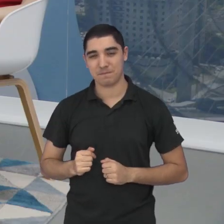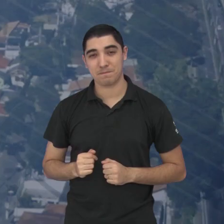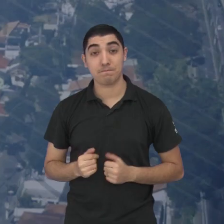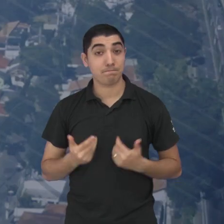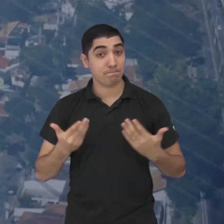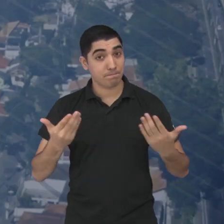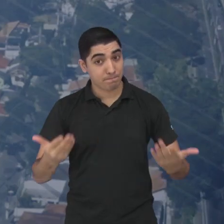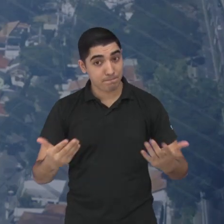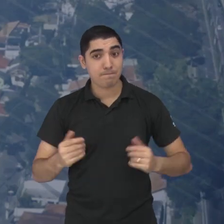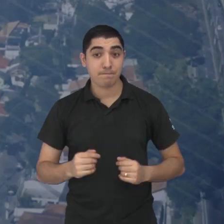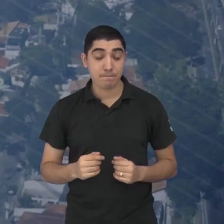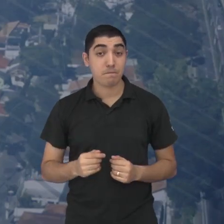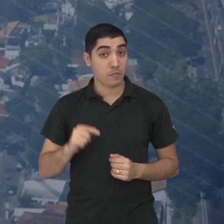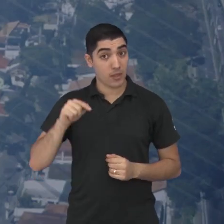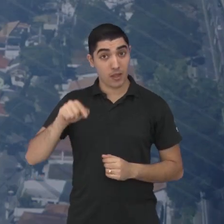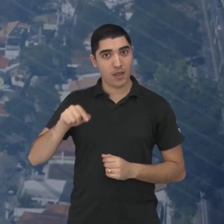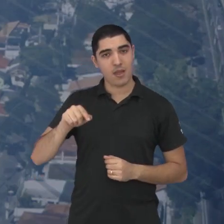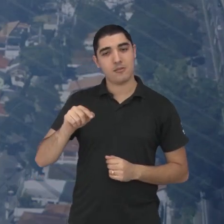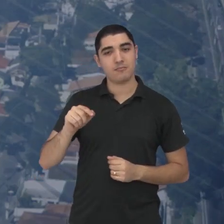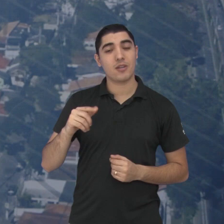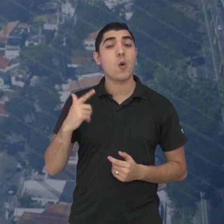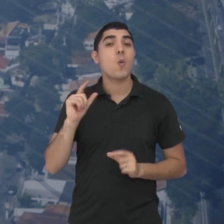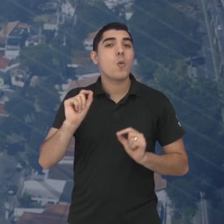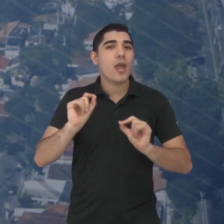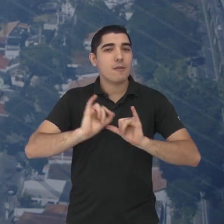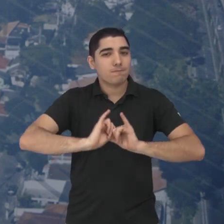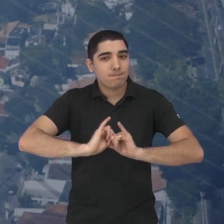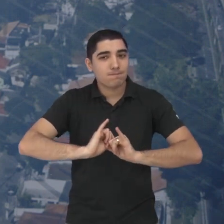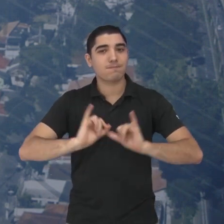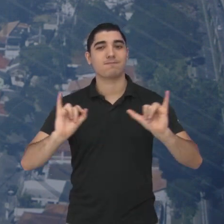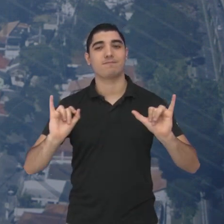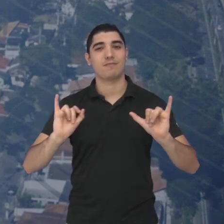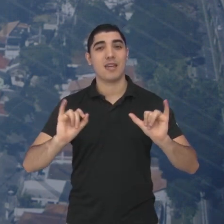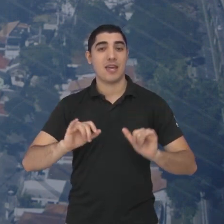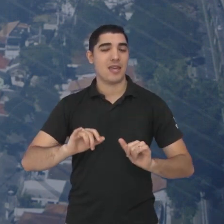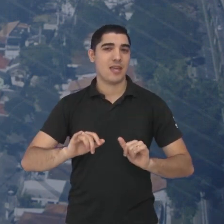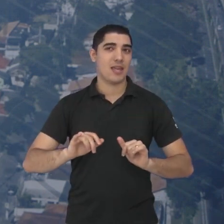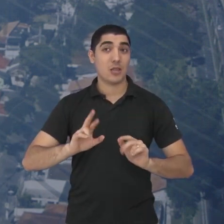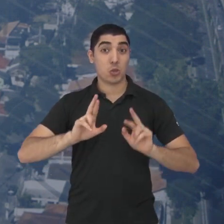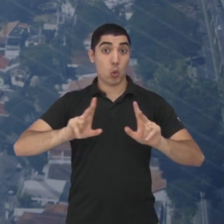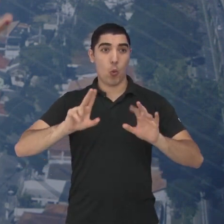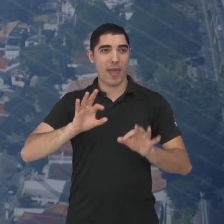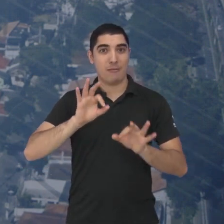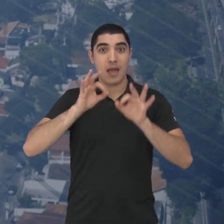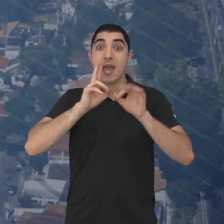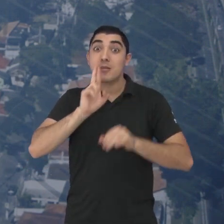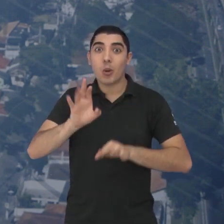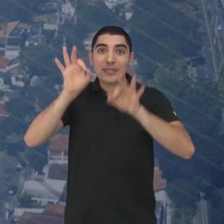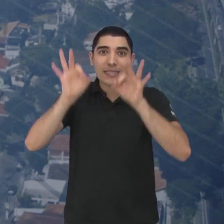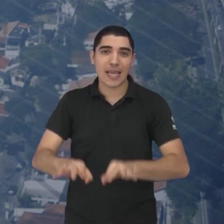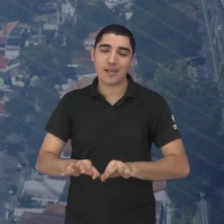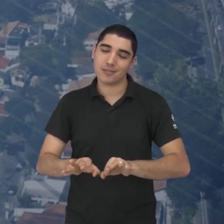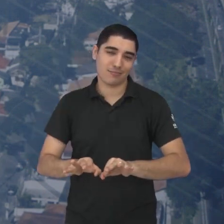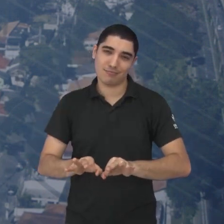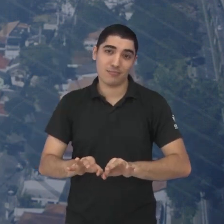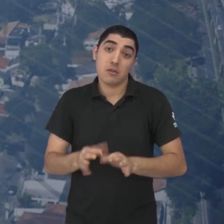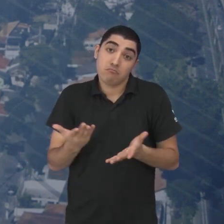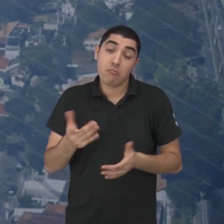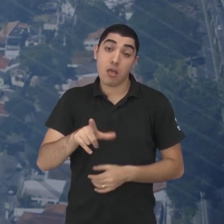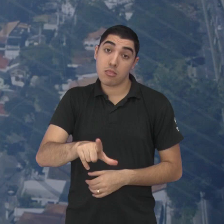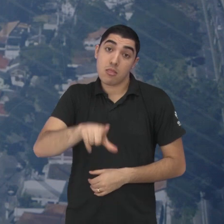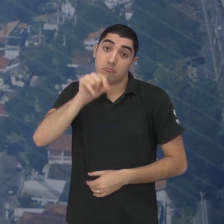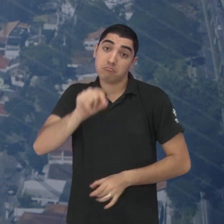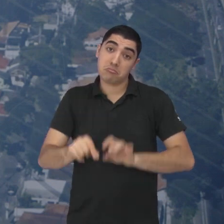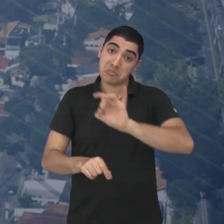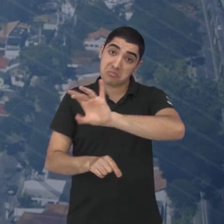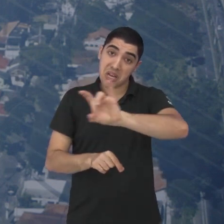é isso então gente uma mensagem que fica não é uma soma exata como a gente falou no início é uma decisão